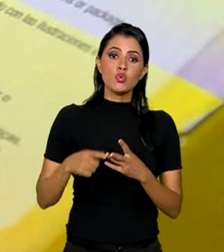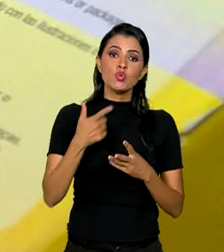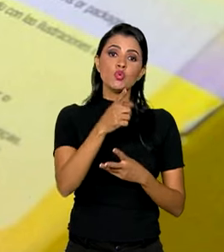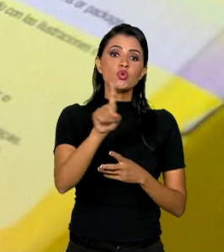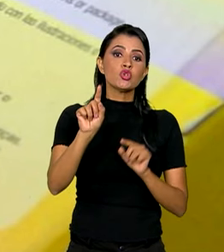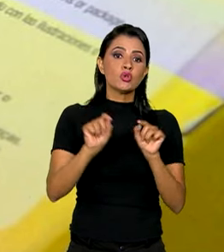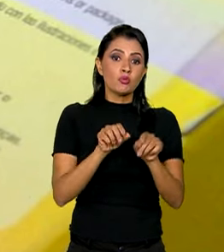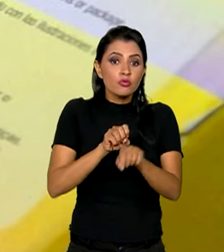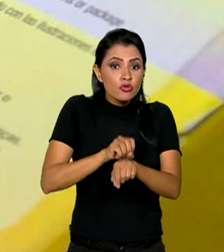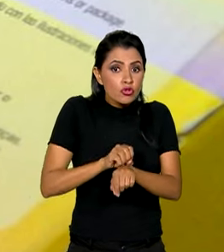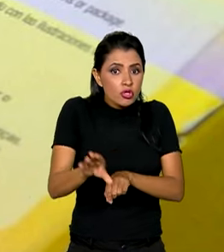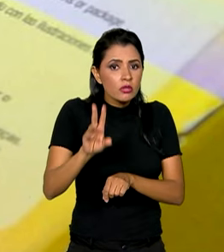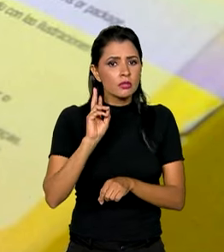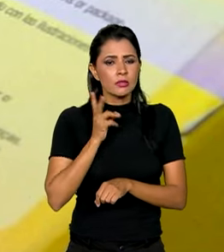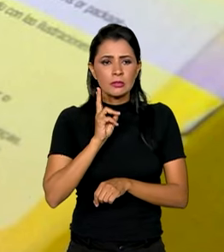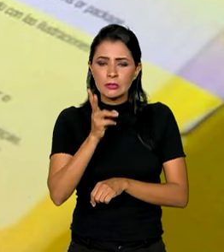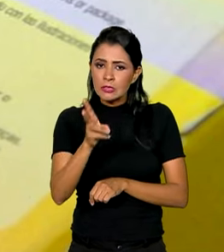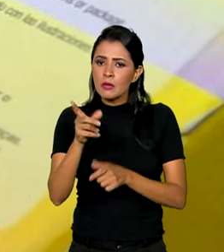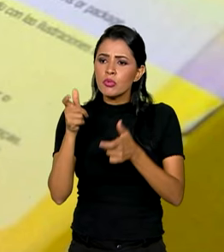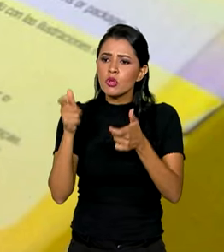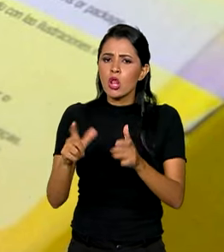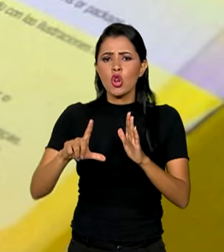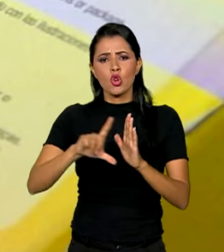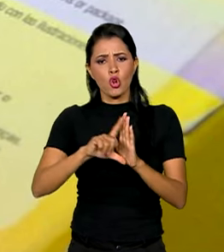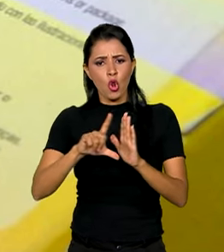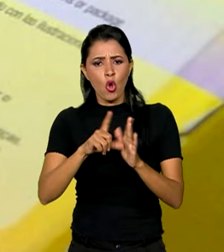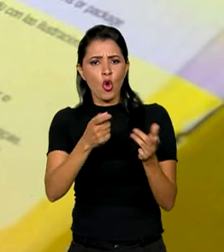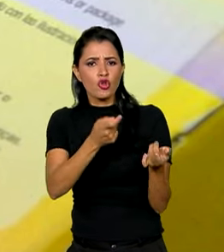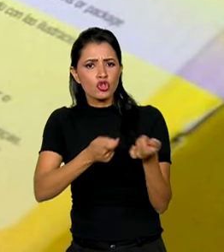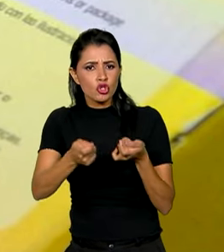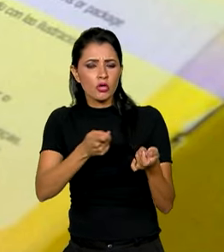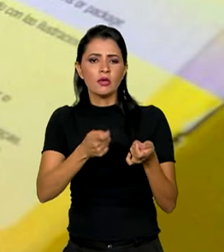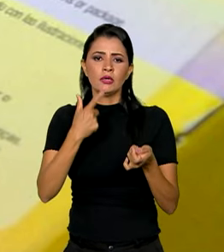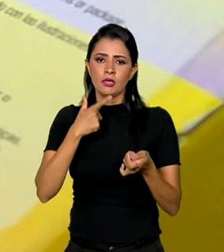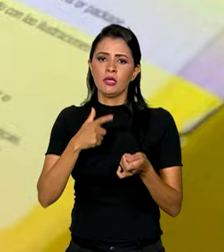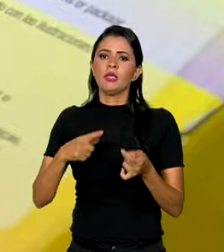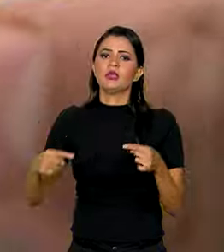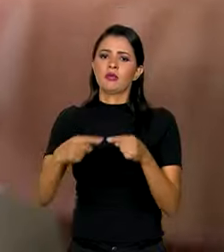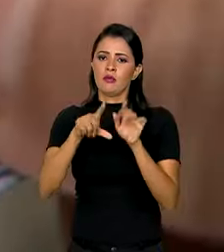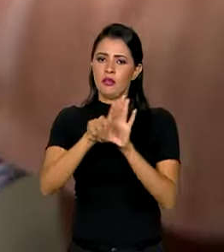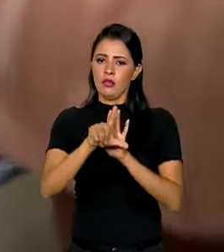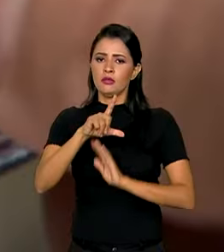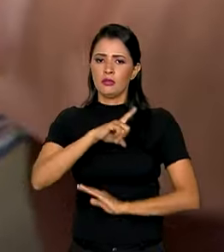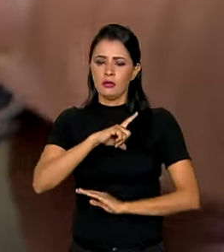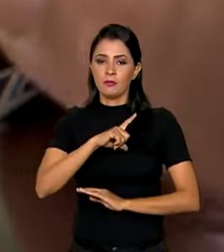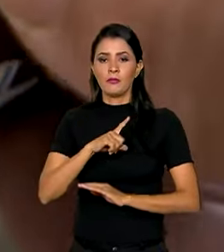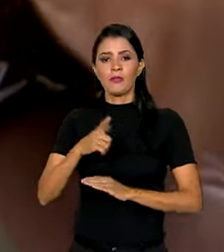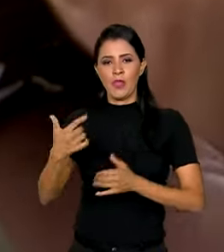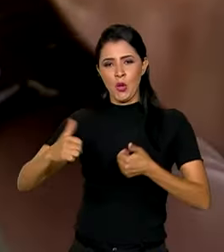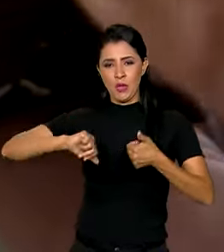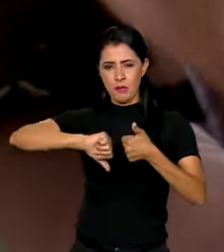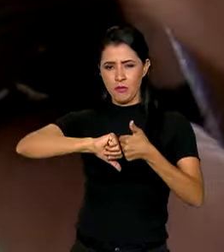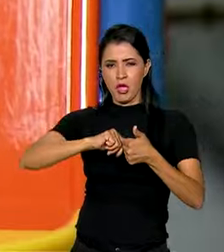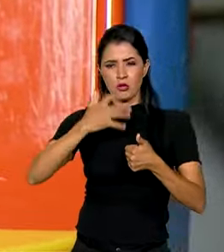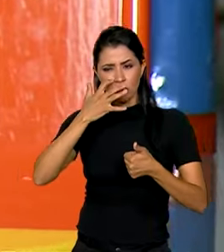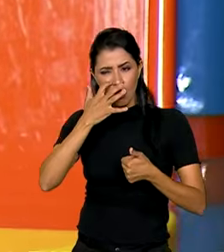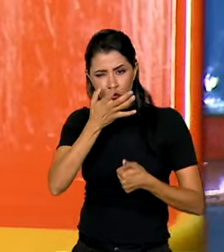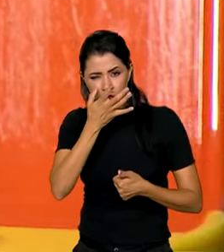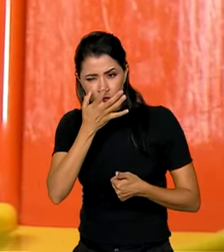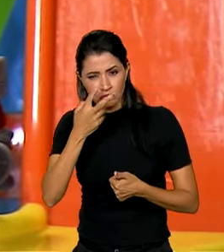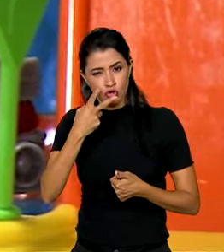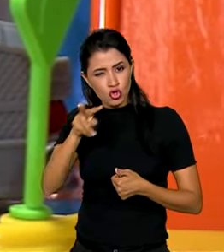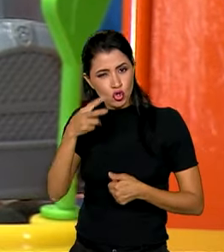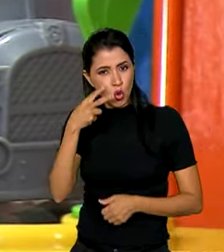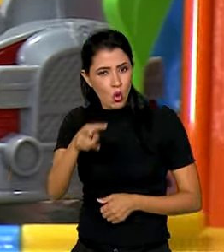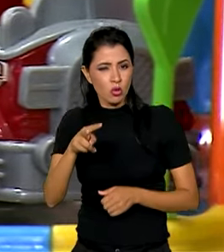a dica é procurar sempre estabelecimentos comerciais legalizados. O Inmetro está de olho. Além